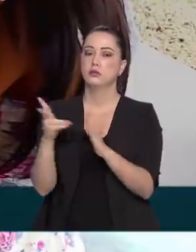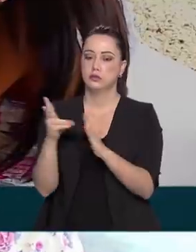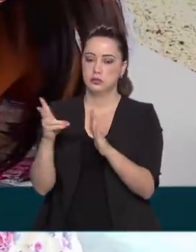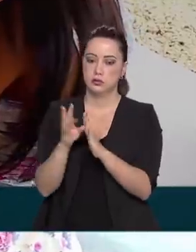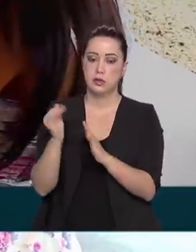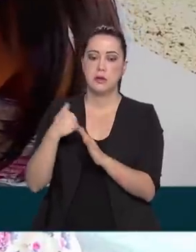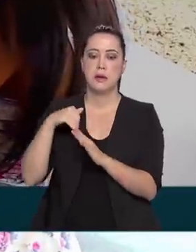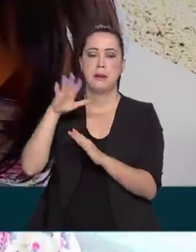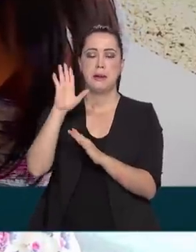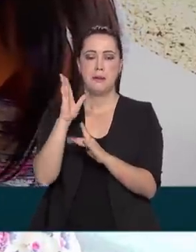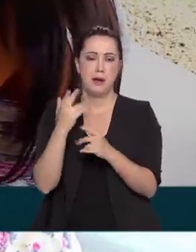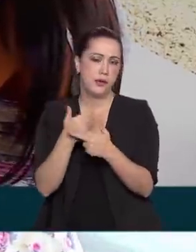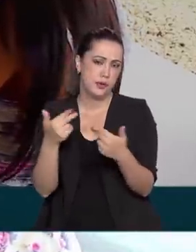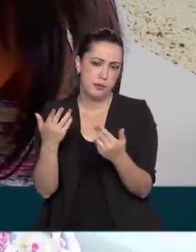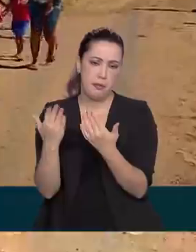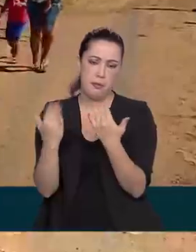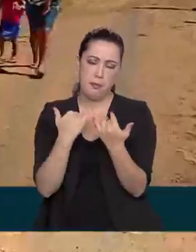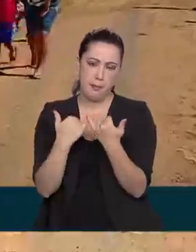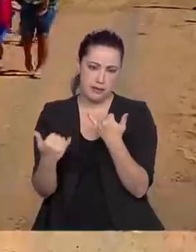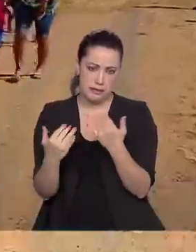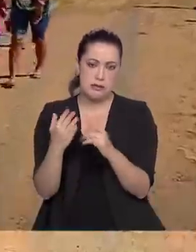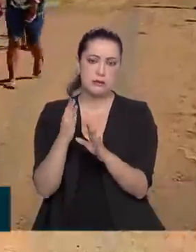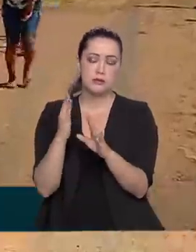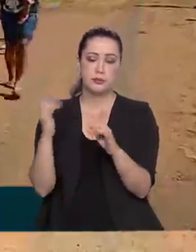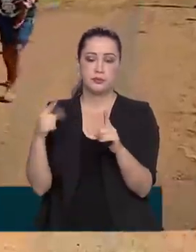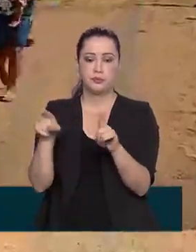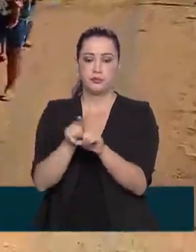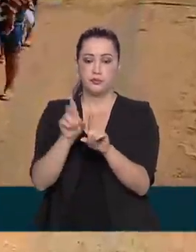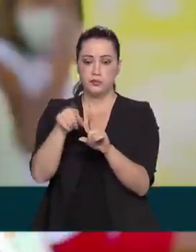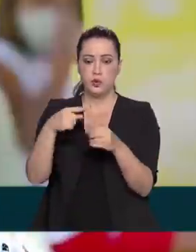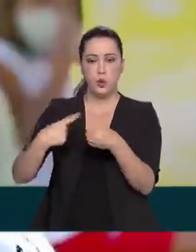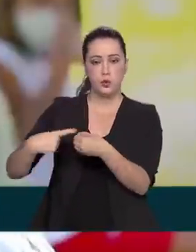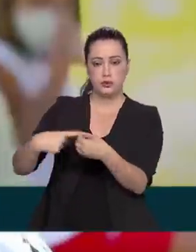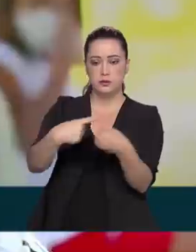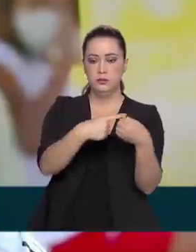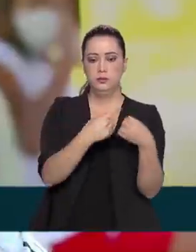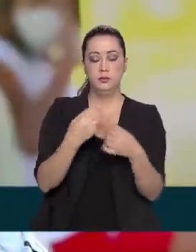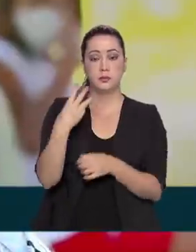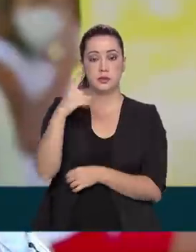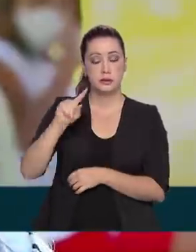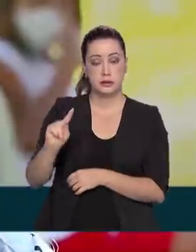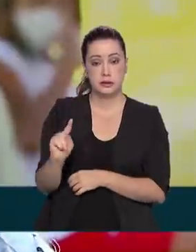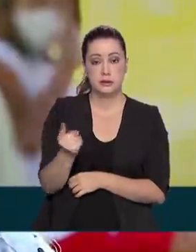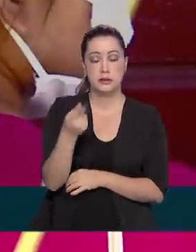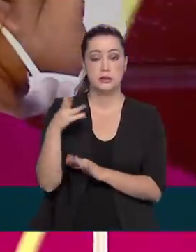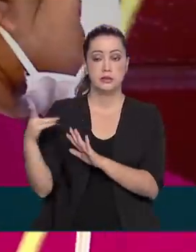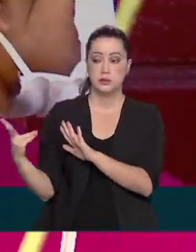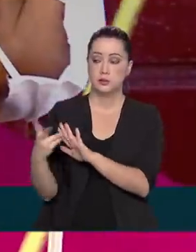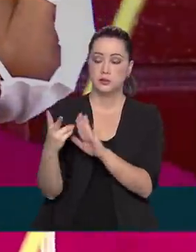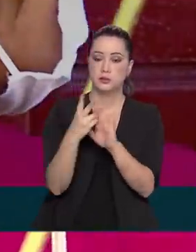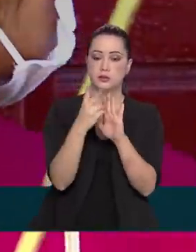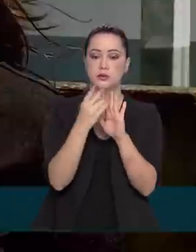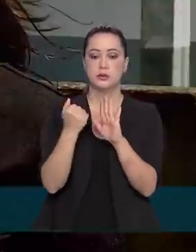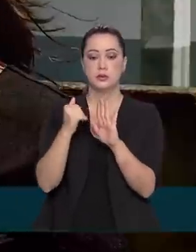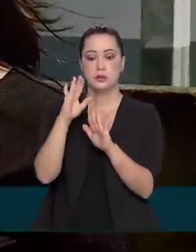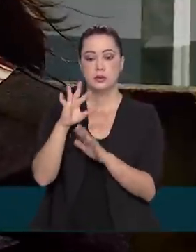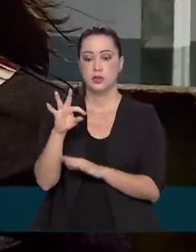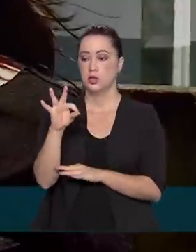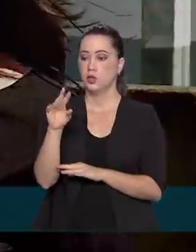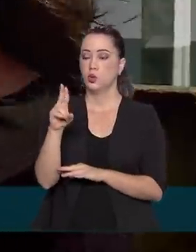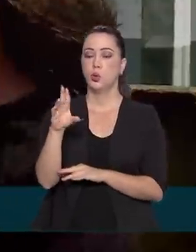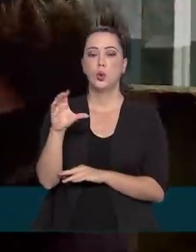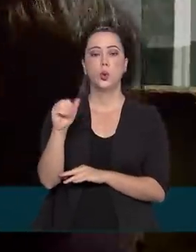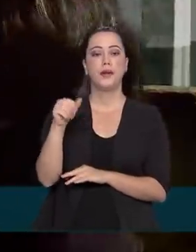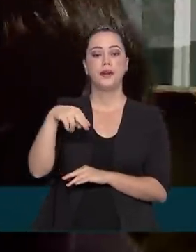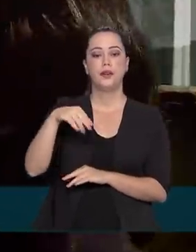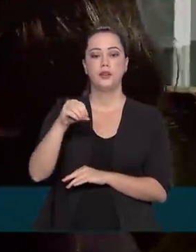a mais urbanizada e reúne cerca de 3 mil indígenas de várias etnias, a grande maioria tucanos. Esta aqui é